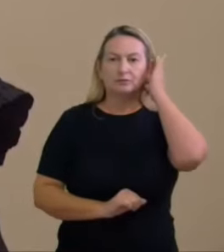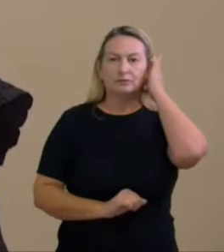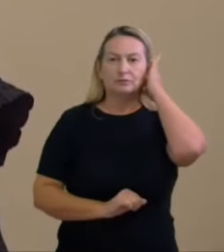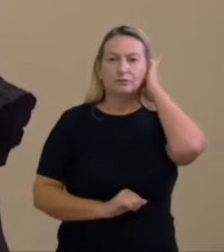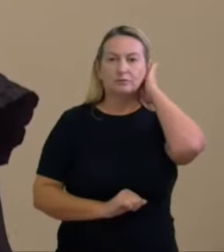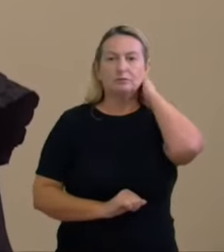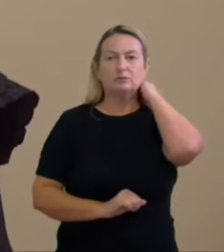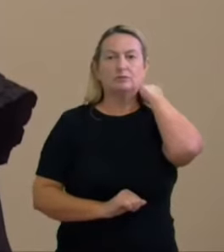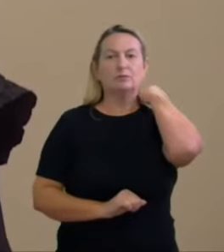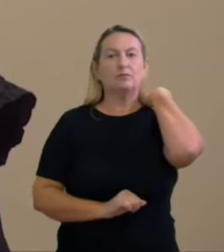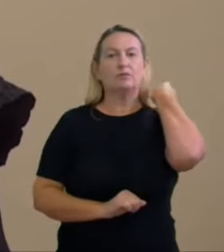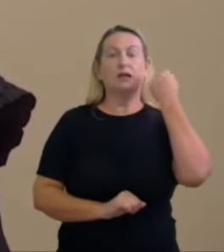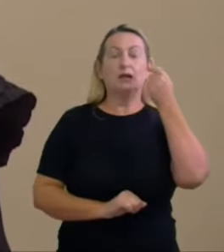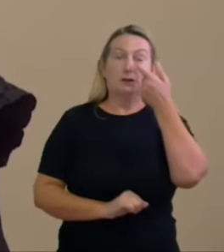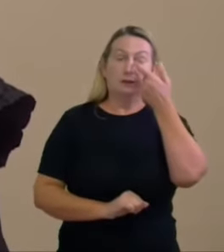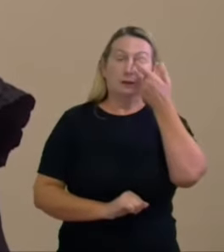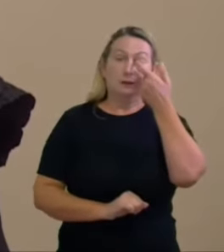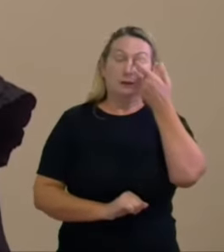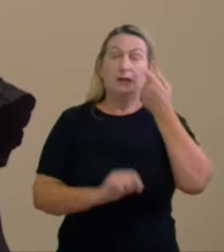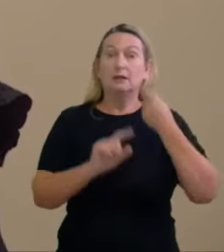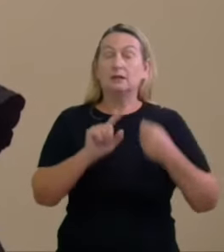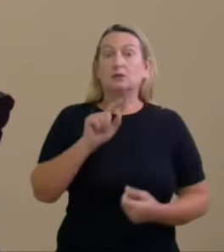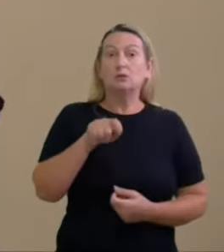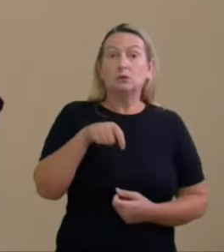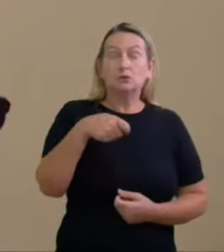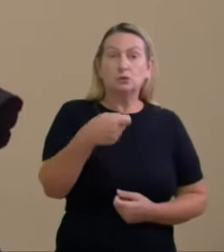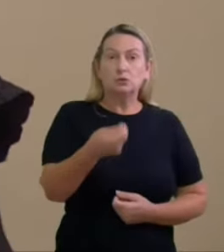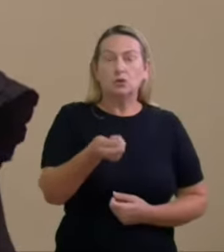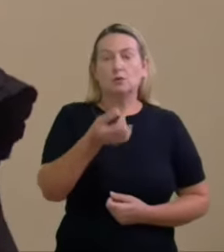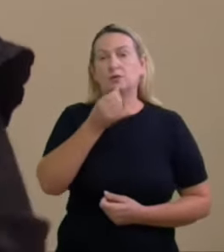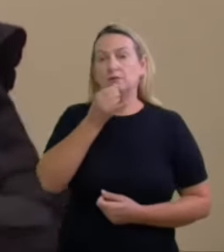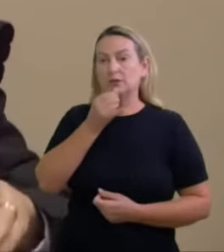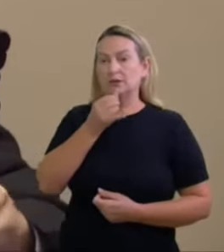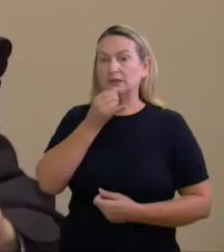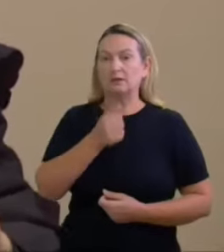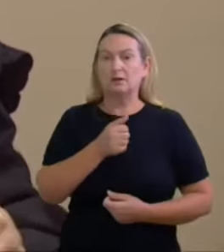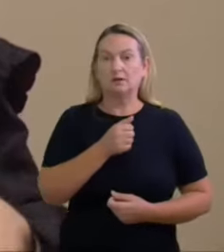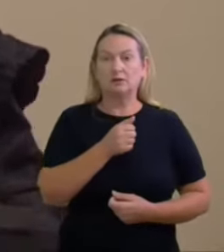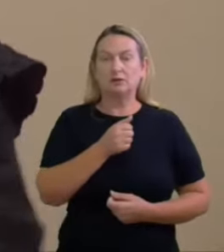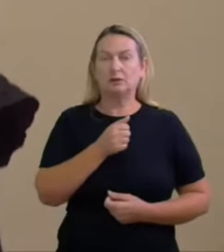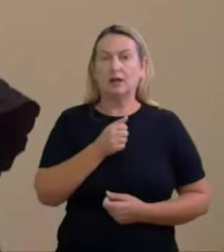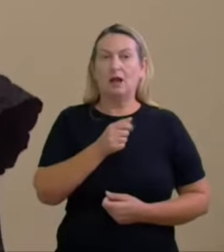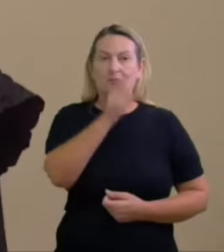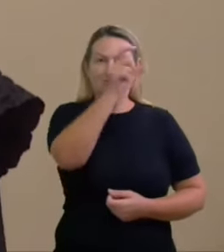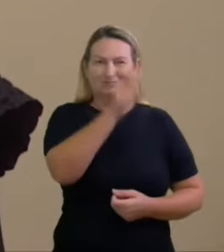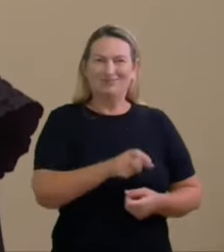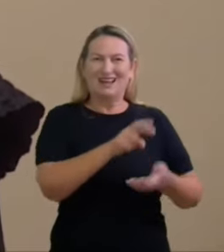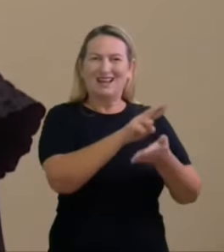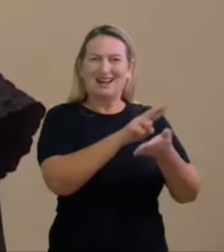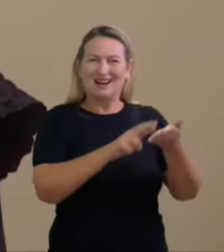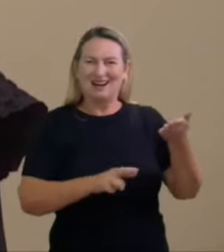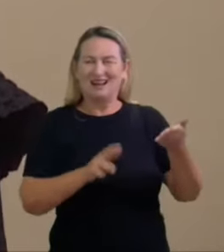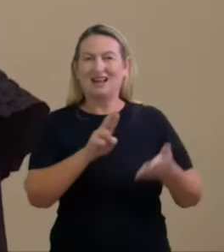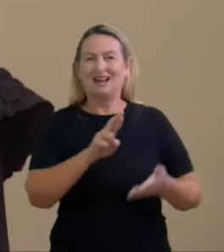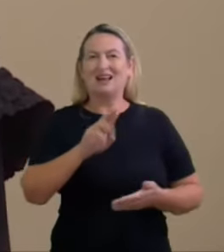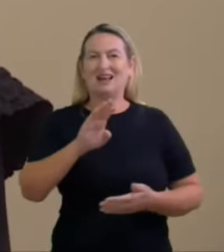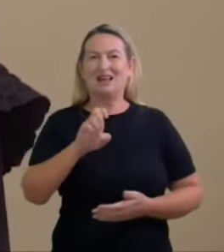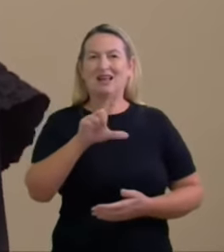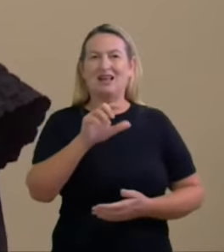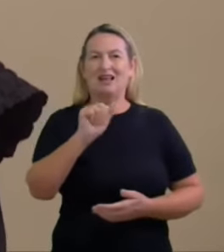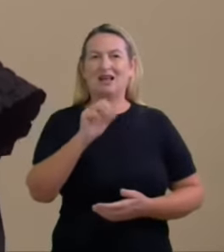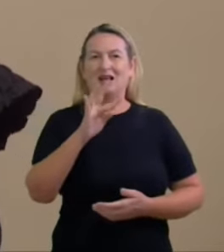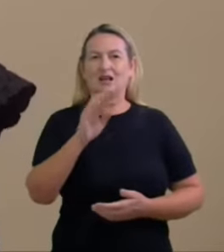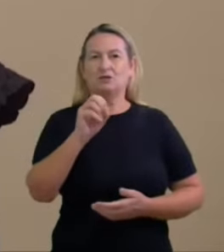então assim em relação ao ao relator o que houve de divergência